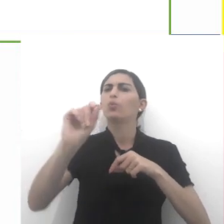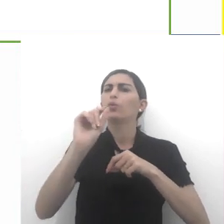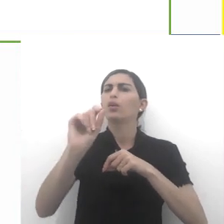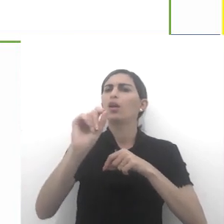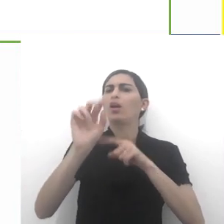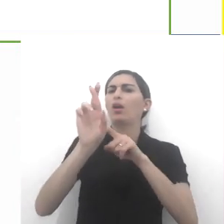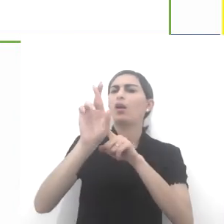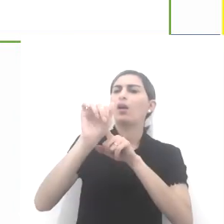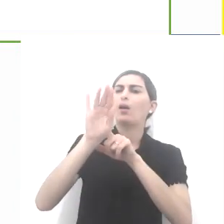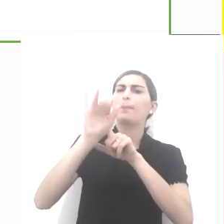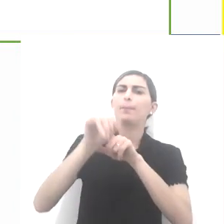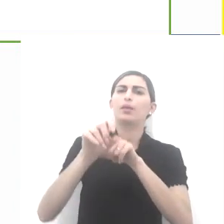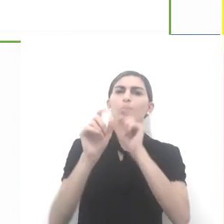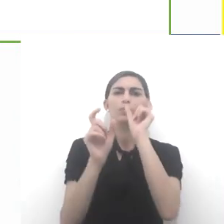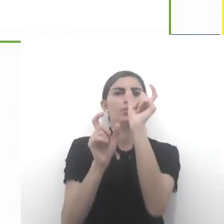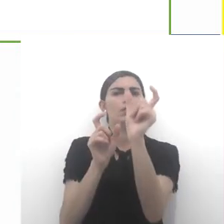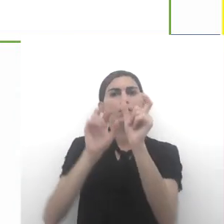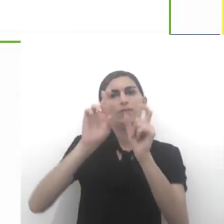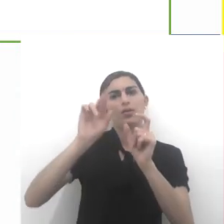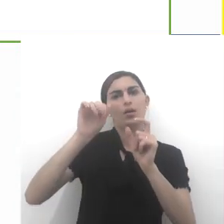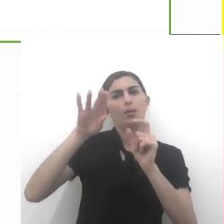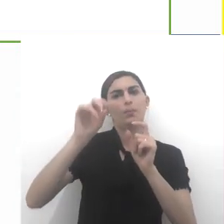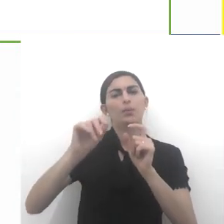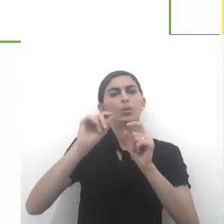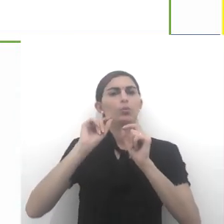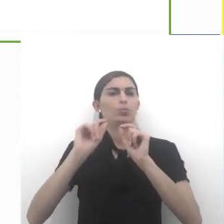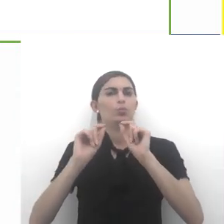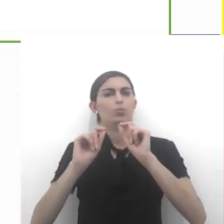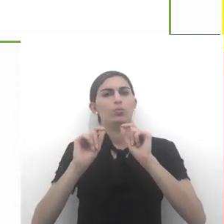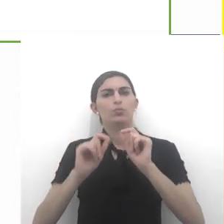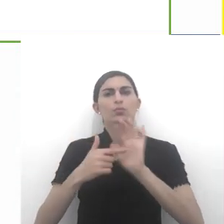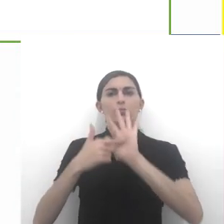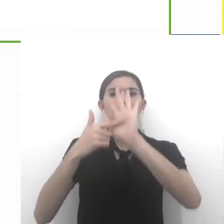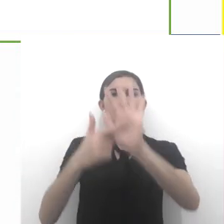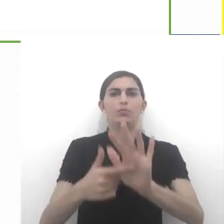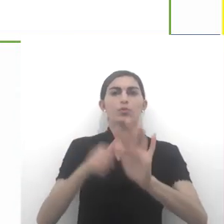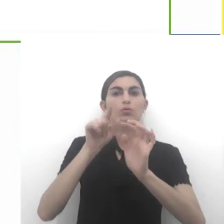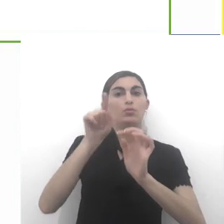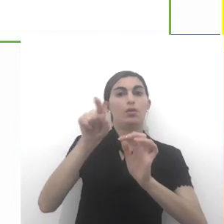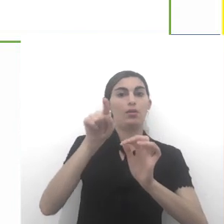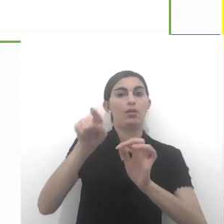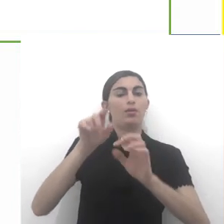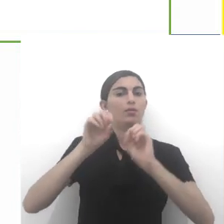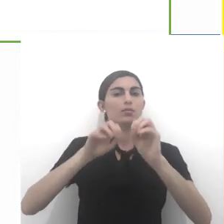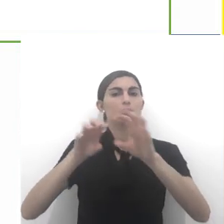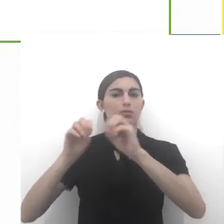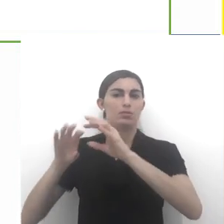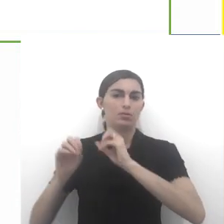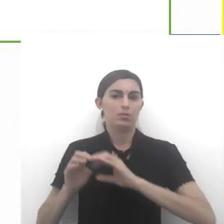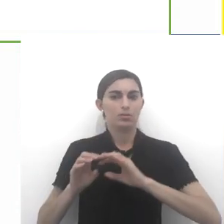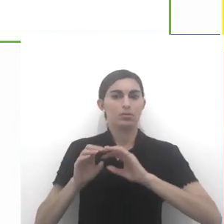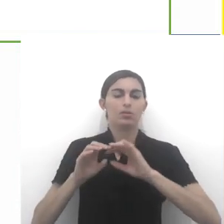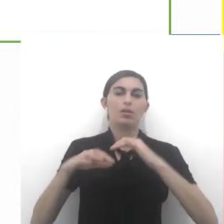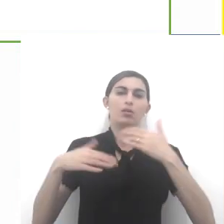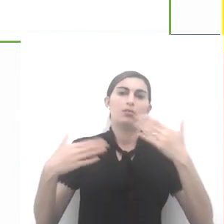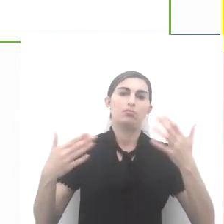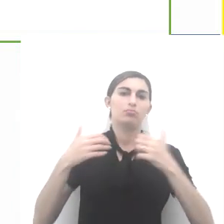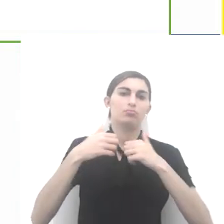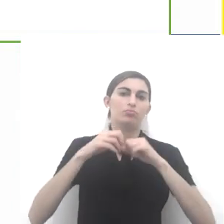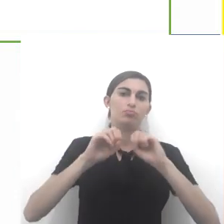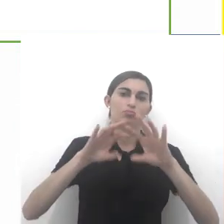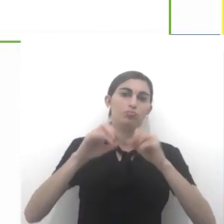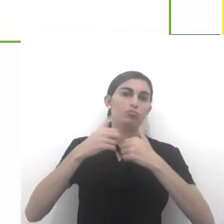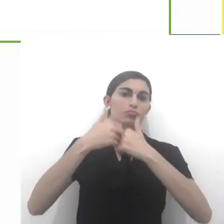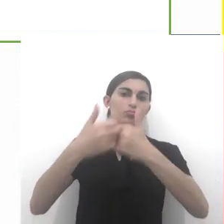que será que ele faz? A palavra rabino serve para indicar aquele que ensina e